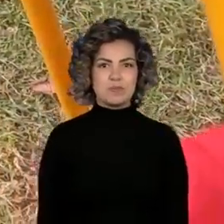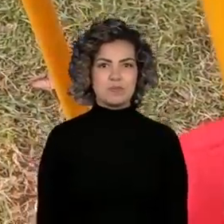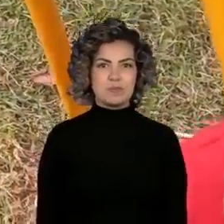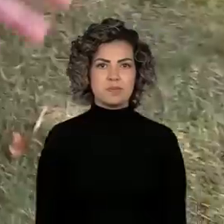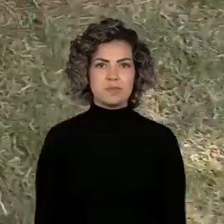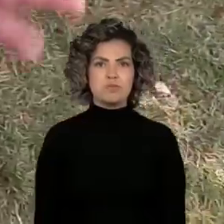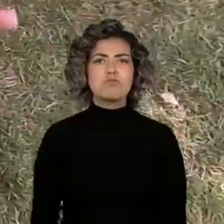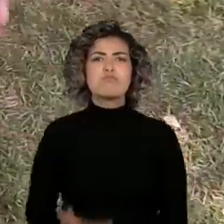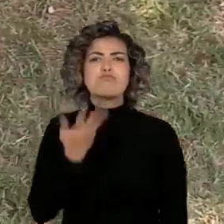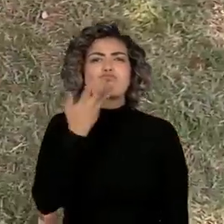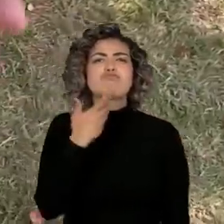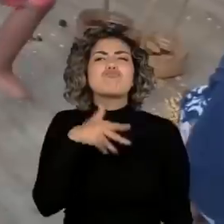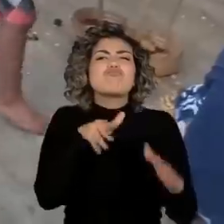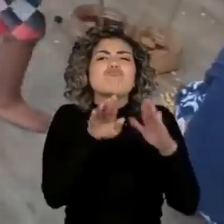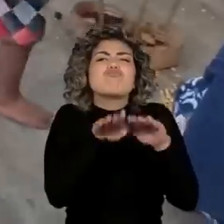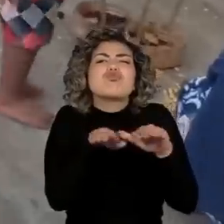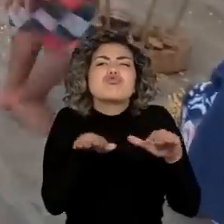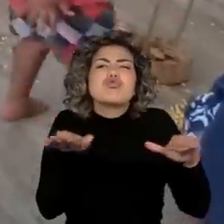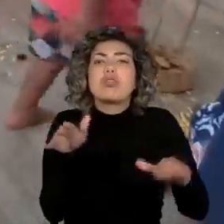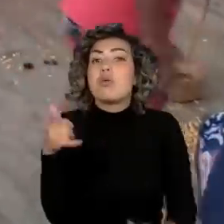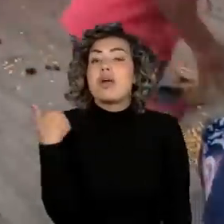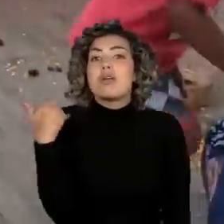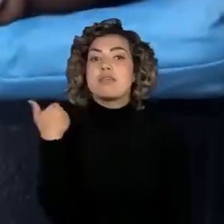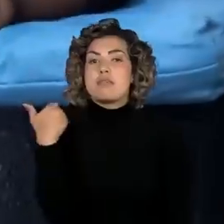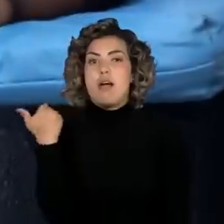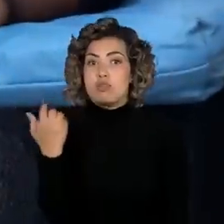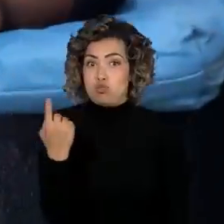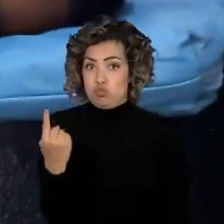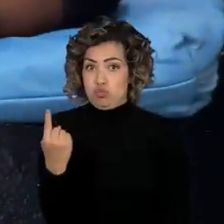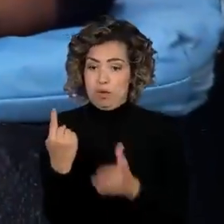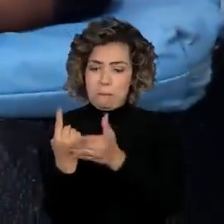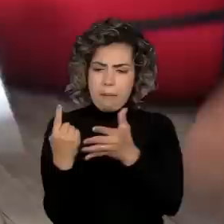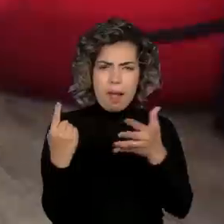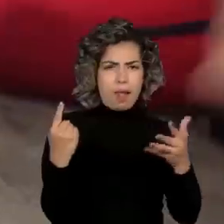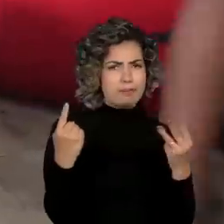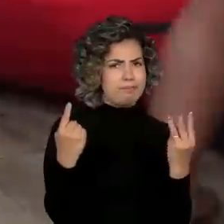Os pequenos têm de 1 a 3 anos.